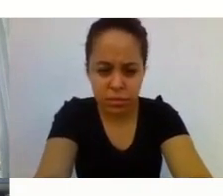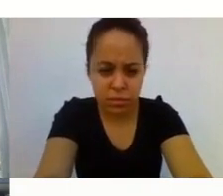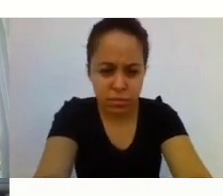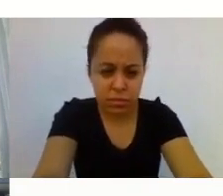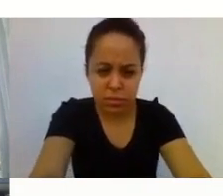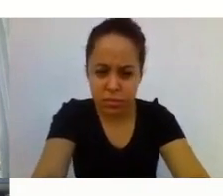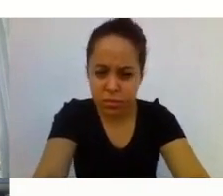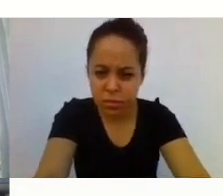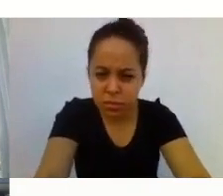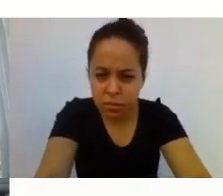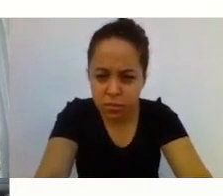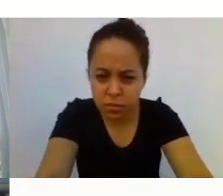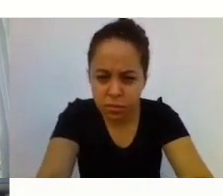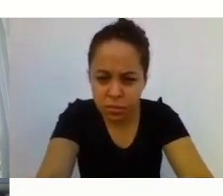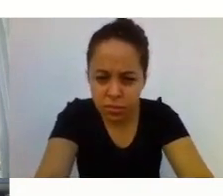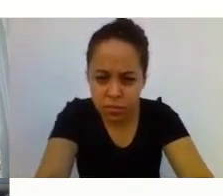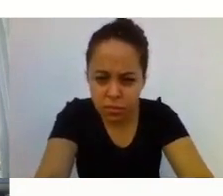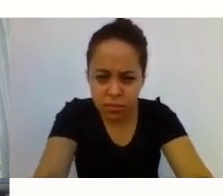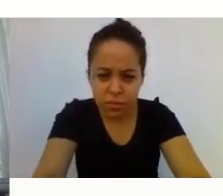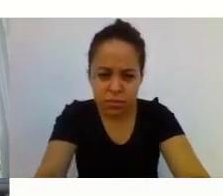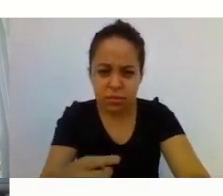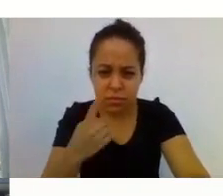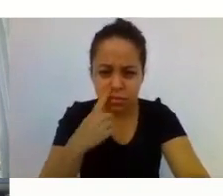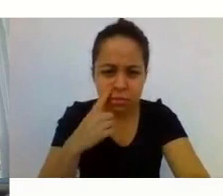Vamos gerar a lista